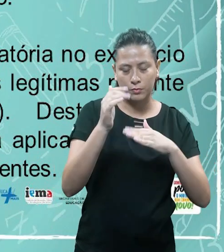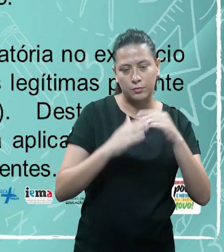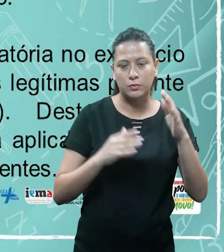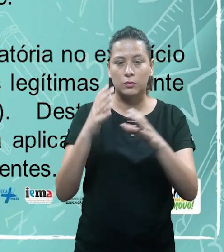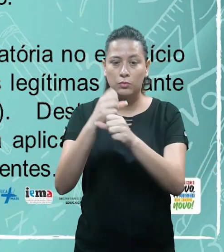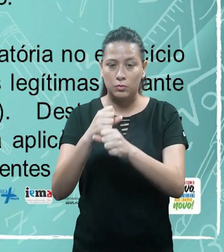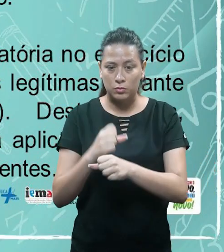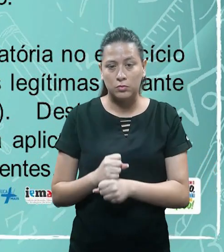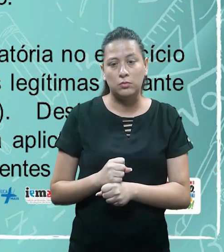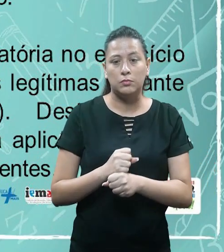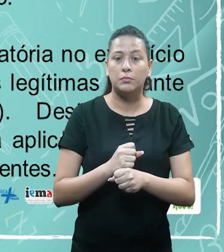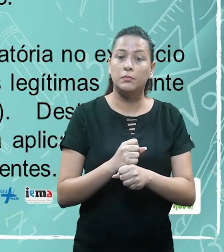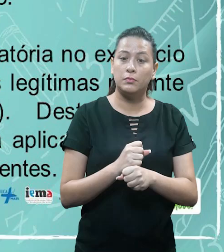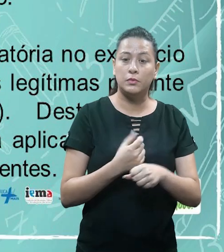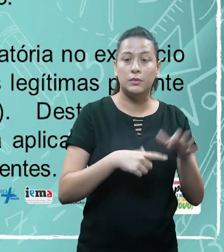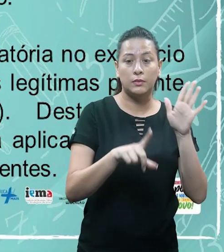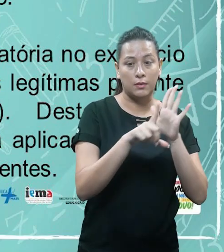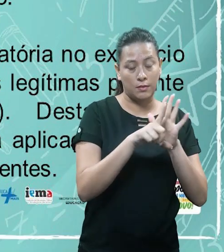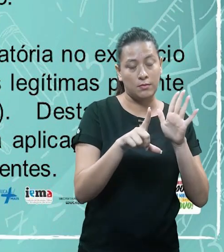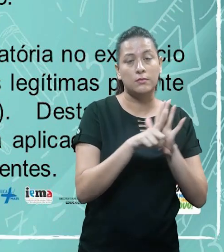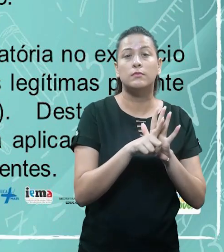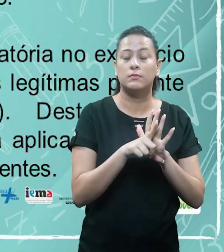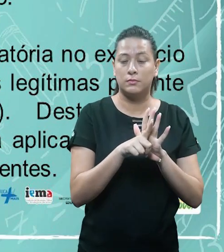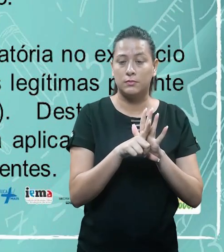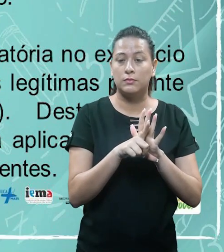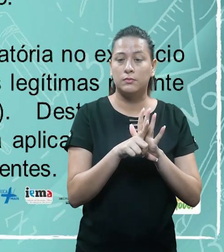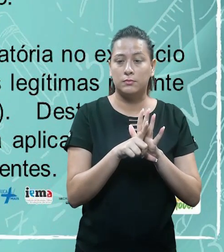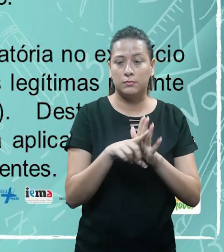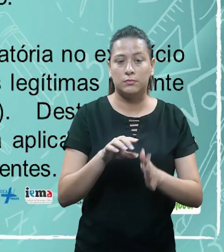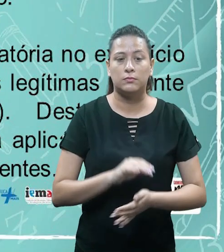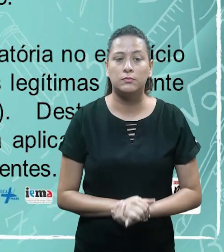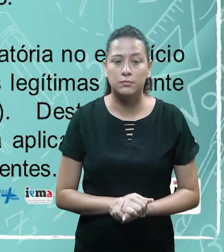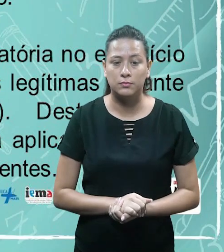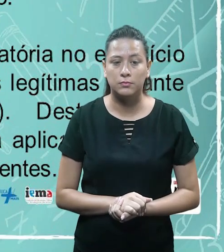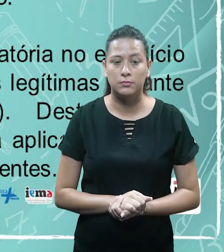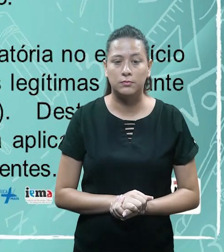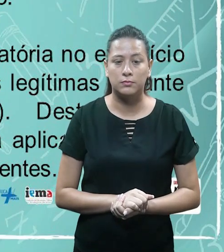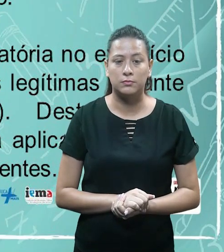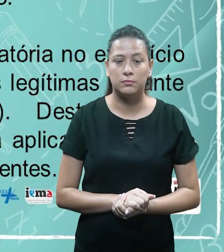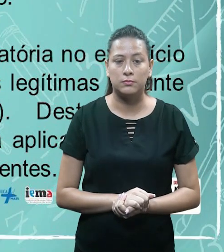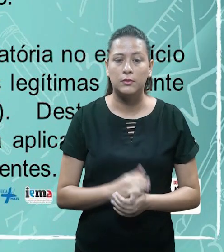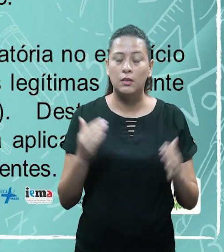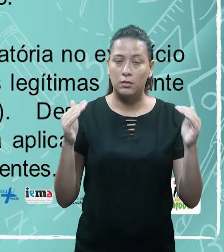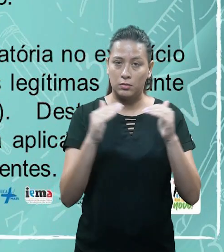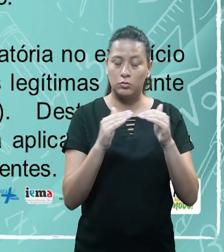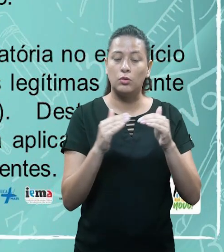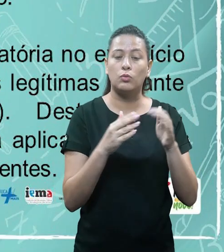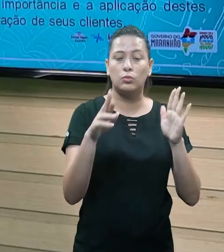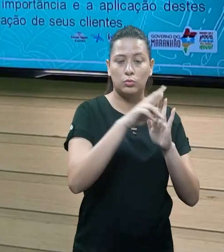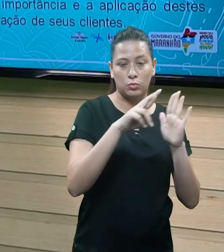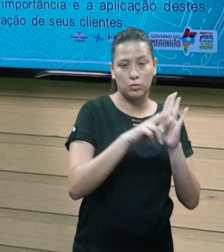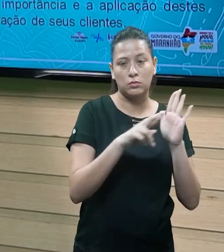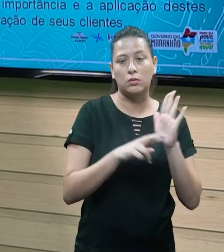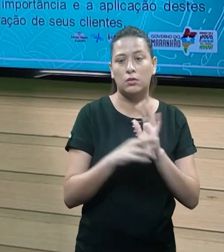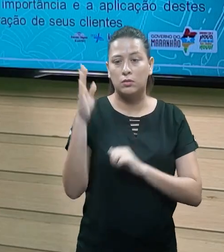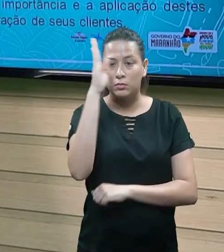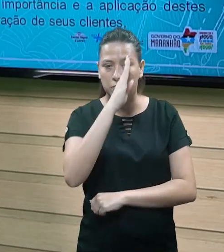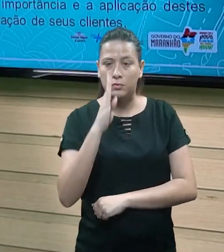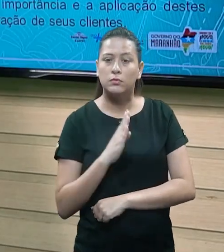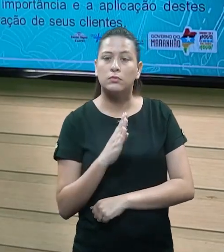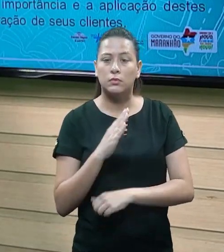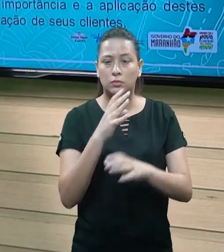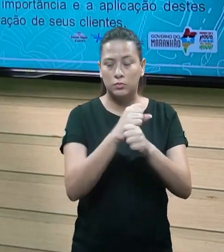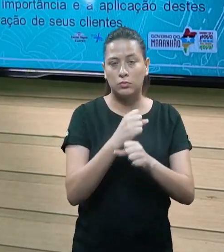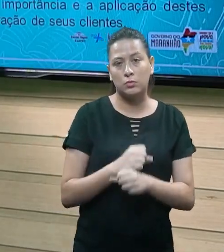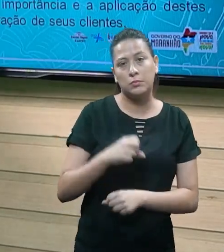legítimas, certinho? Nome forte, perante as normas brasileiras de contabilidade, NBC. Então esses princípios, eles são